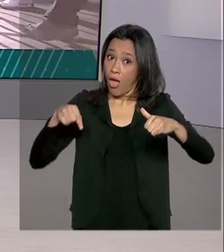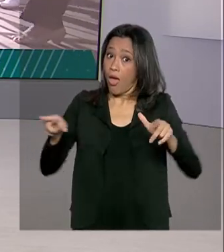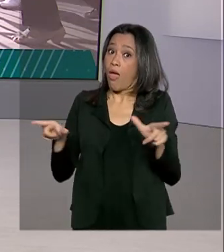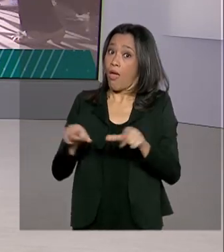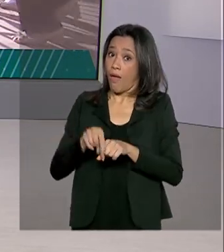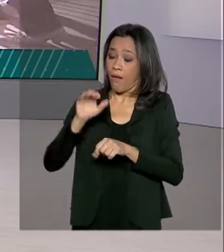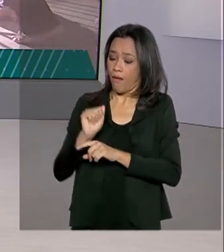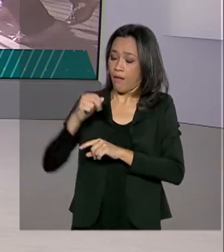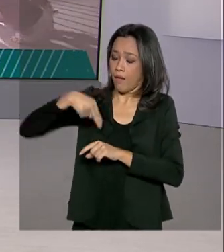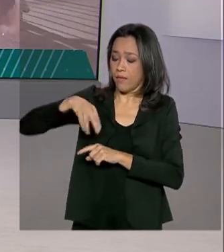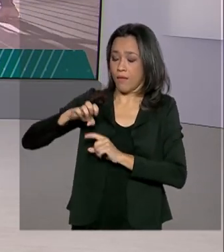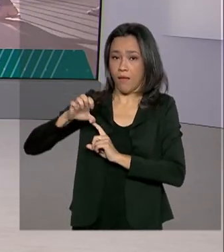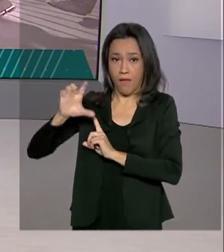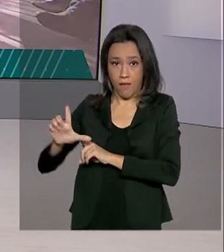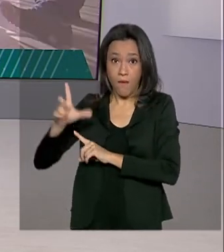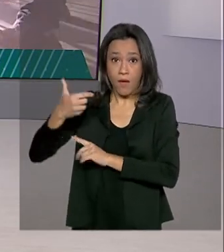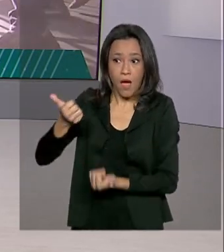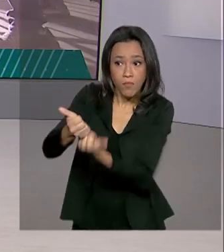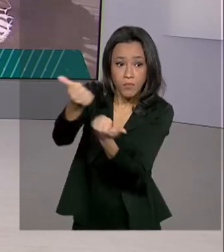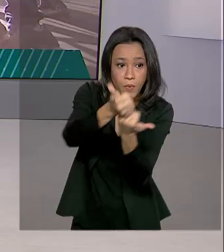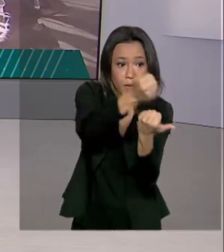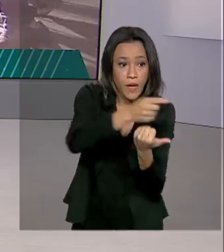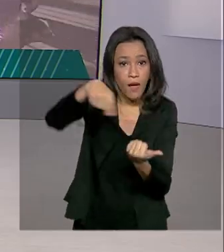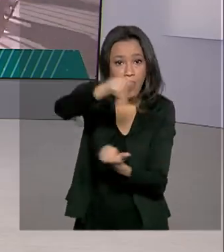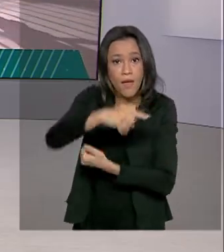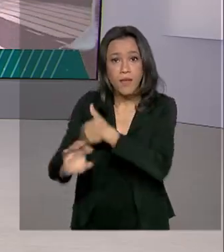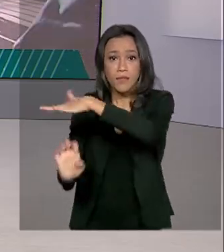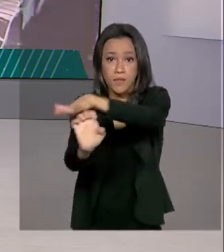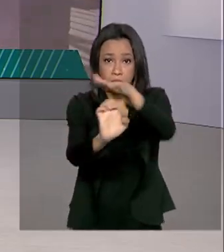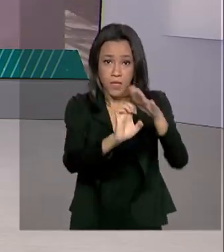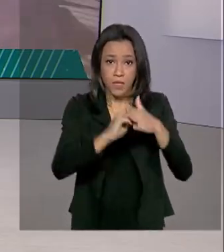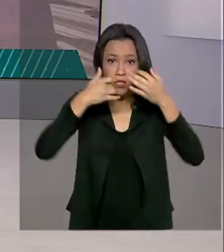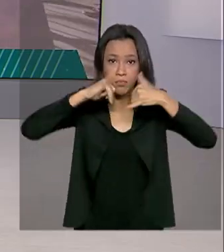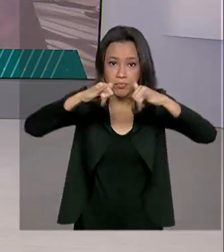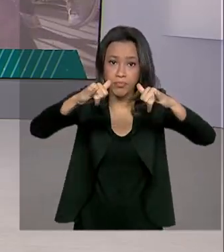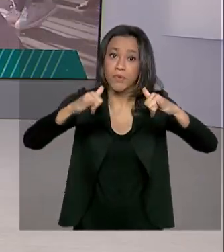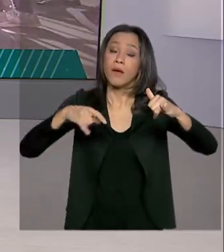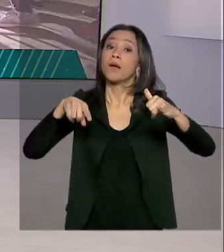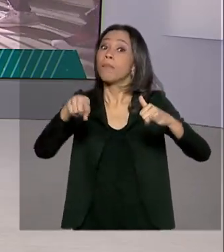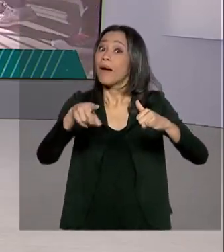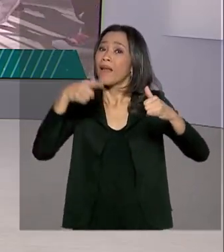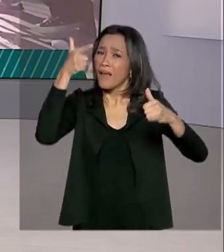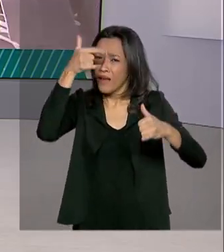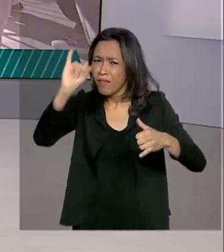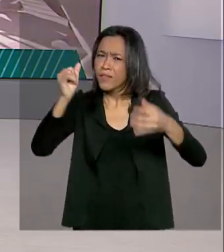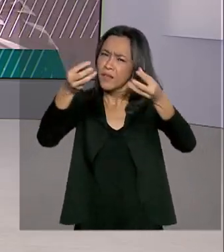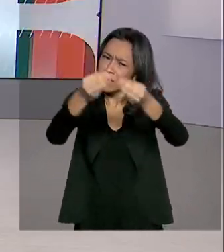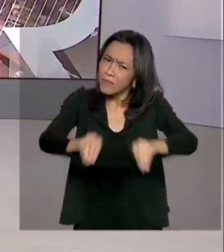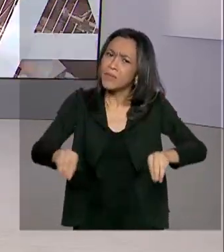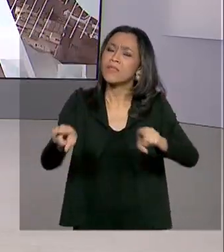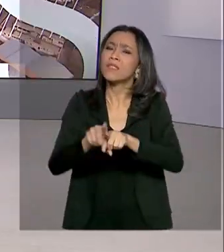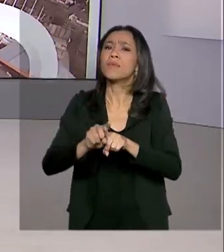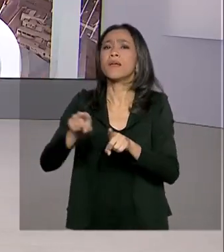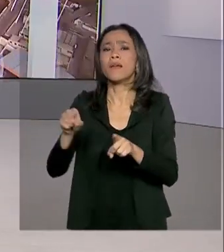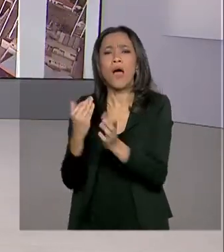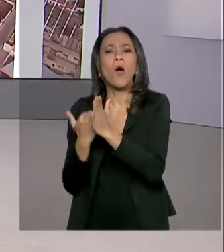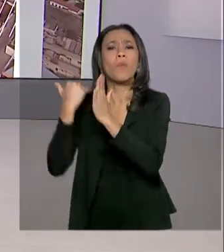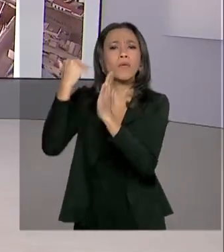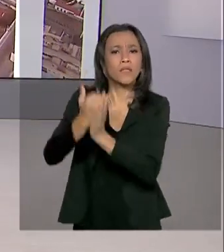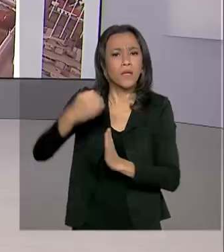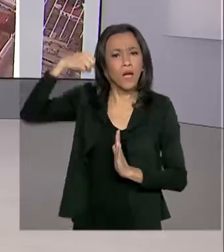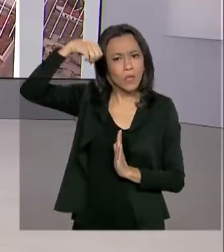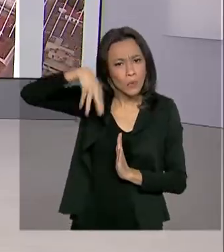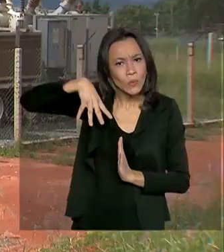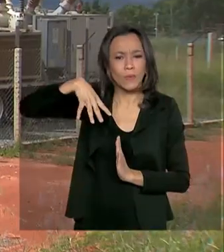socorrer essas distribuidoras que registram prejuízo durante a pandemia e evitar assim os reajustes maiores nas contas de luz do